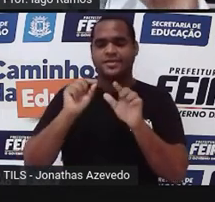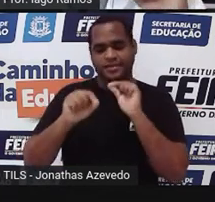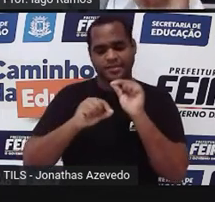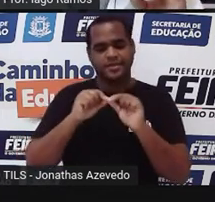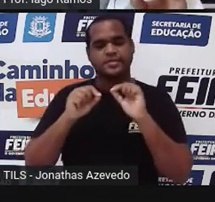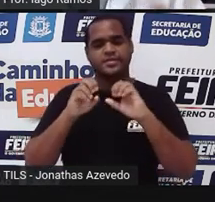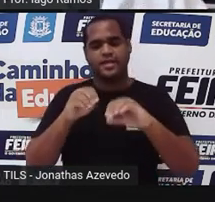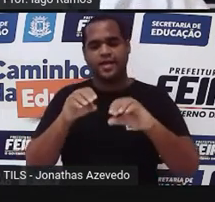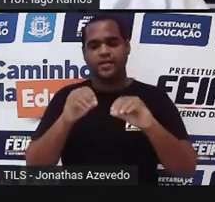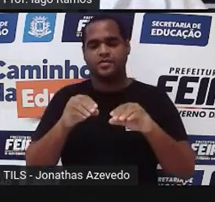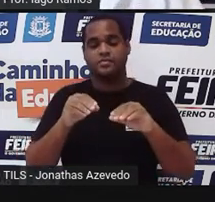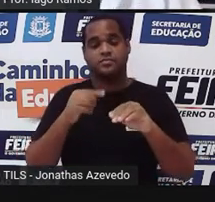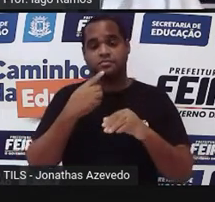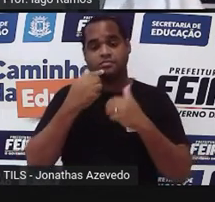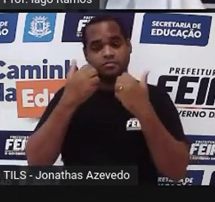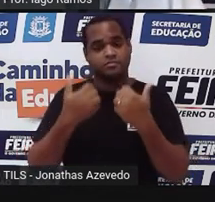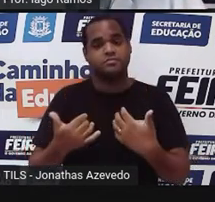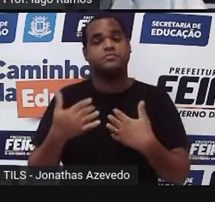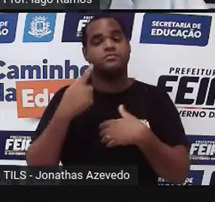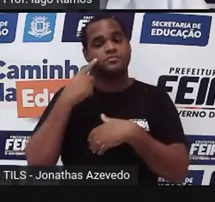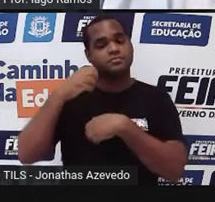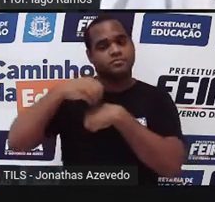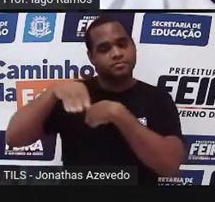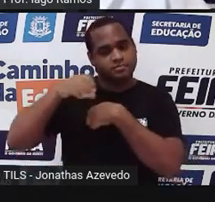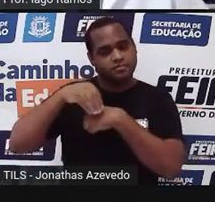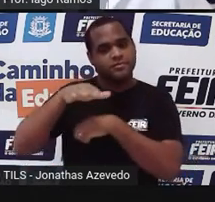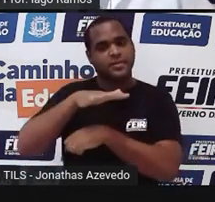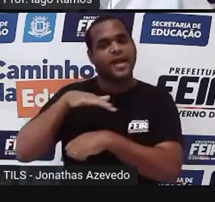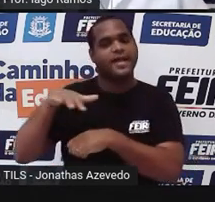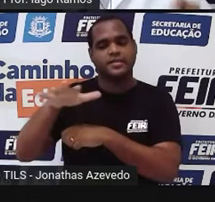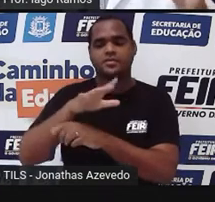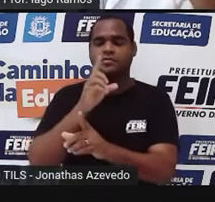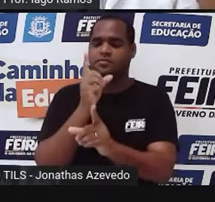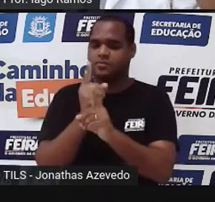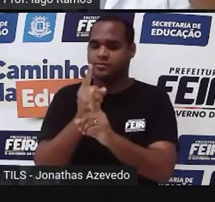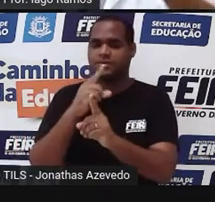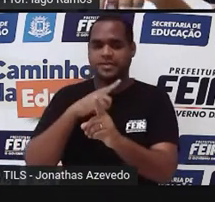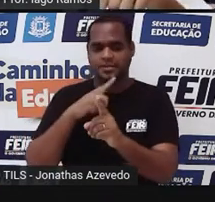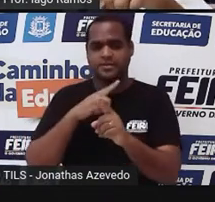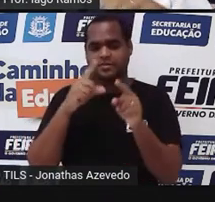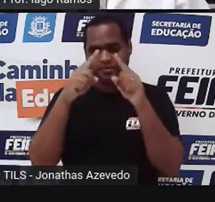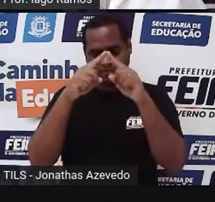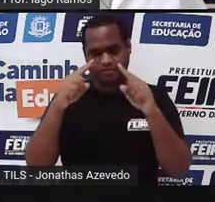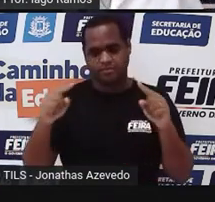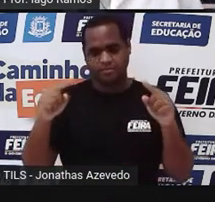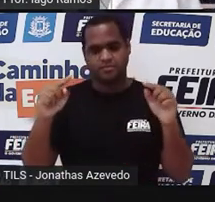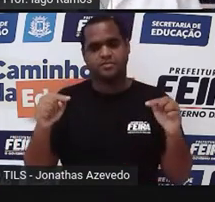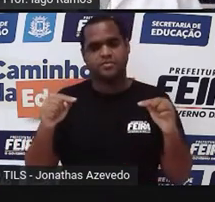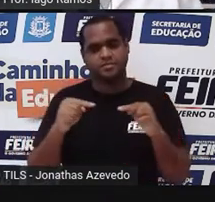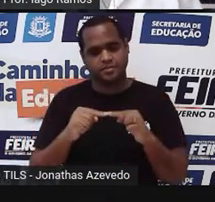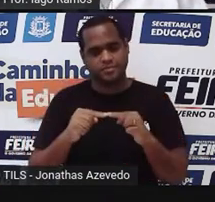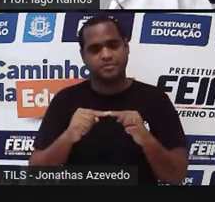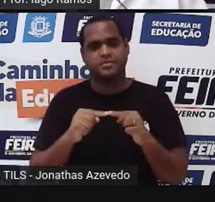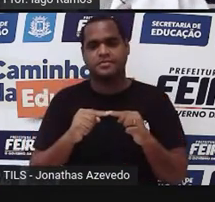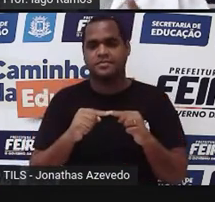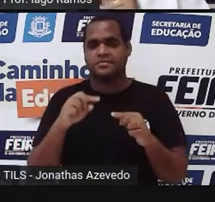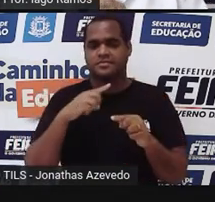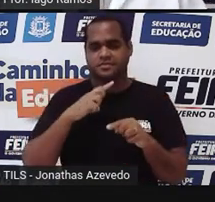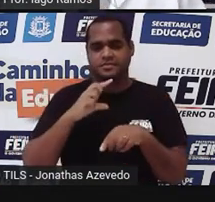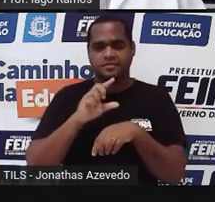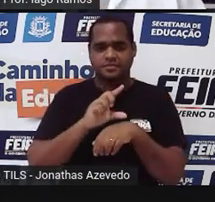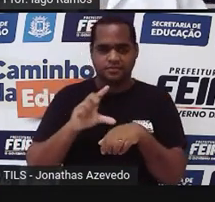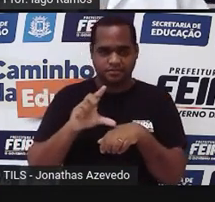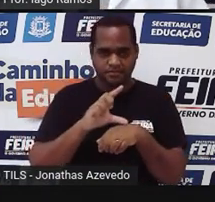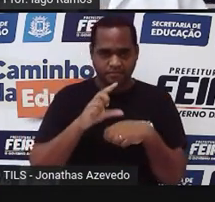E aí é dito o seguinte. A área encontrada para o losango, que é aquela parte lilás,